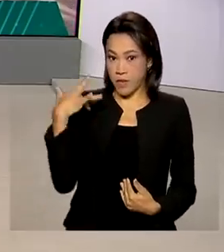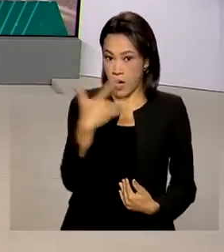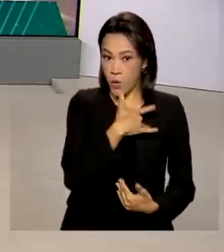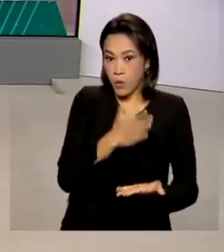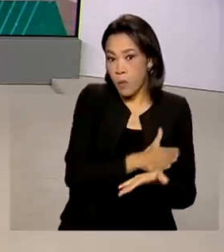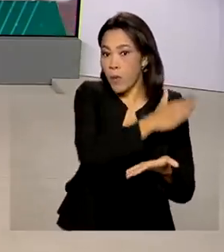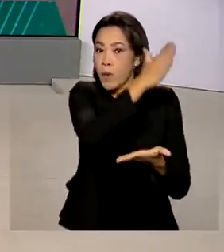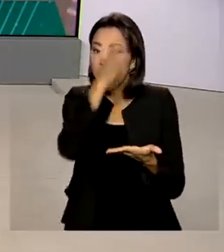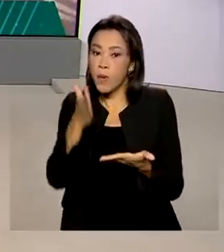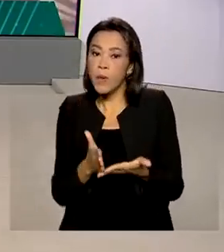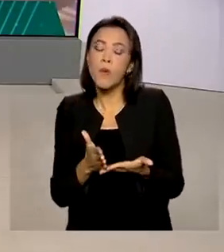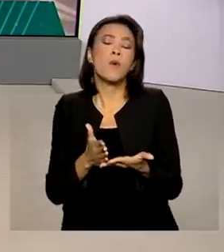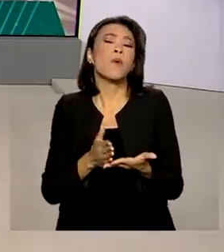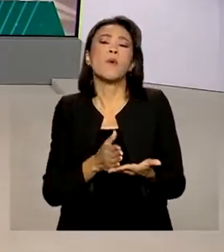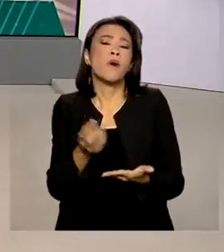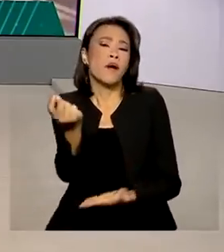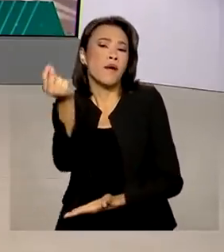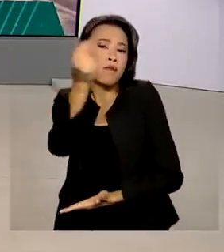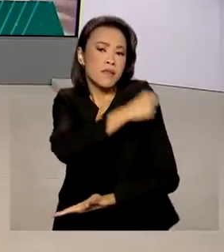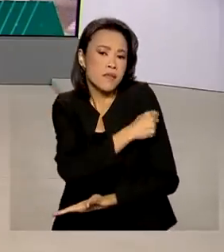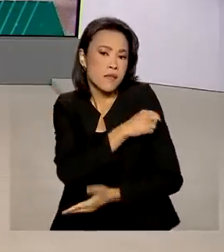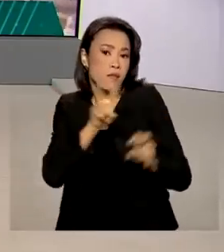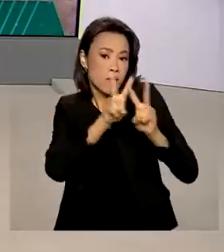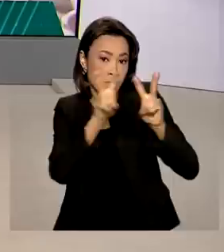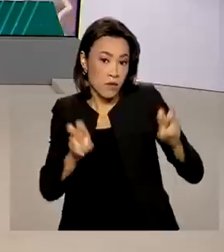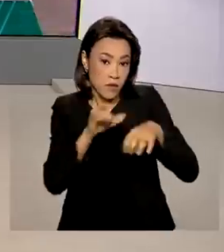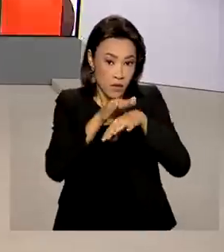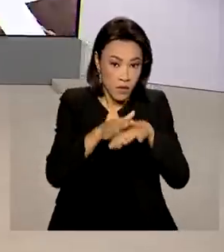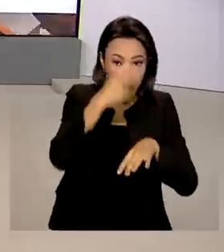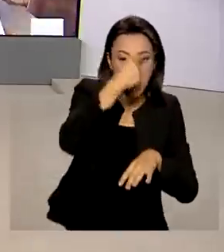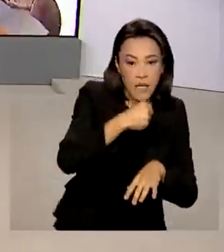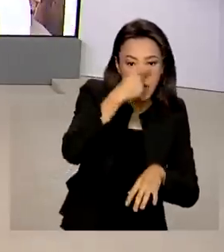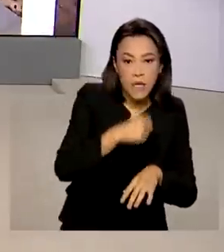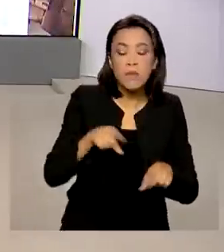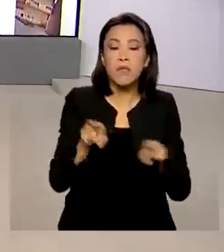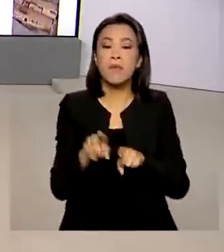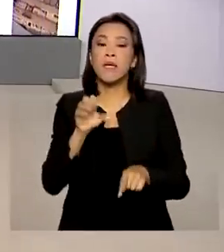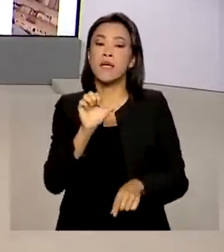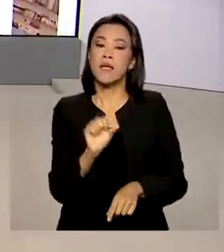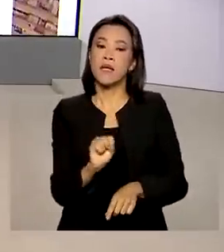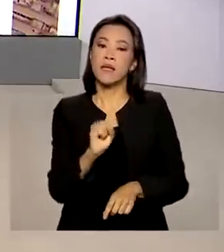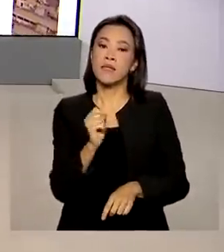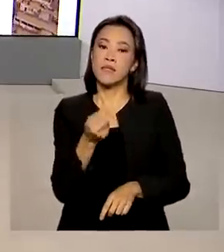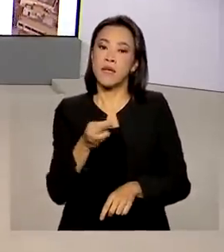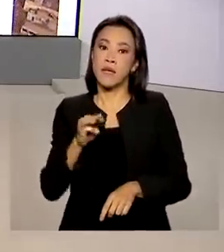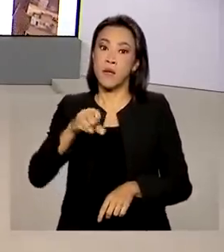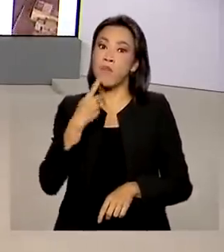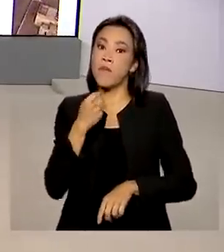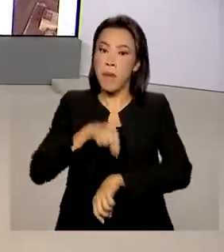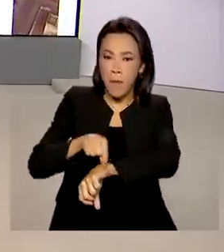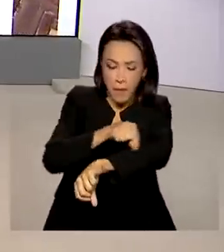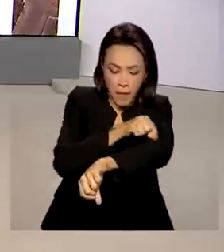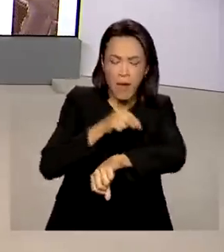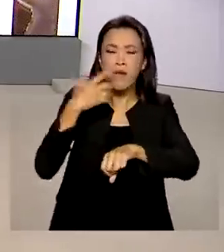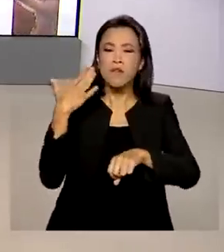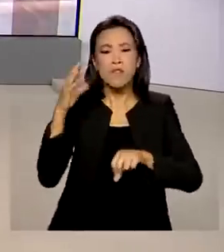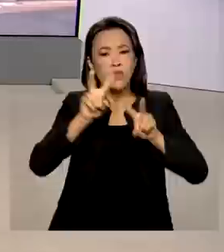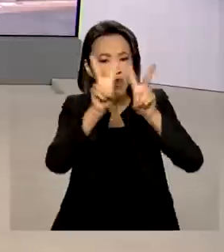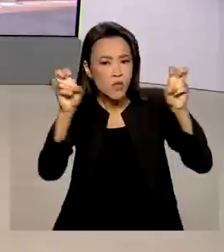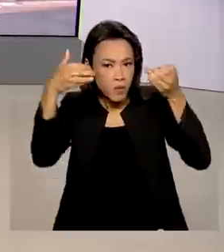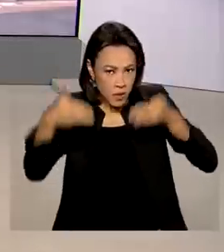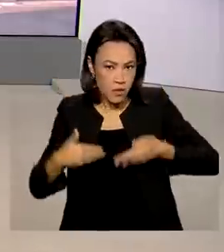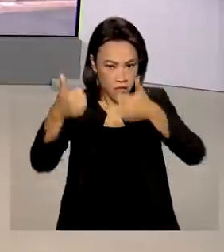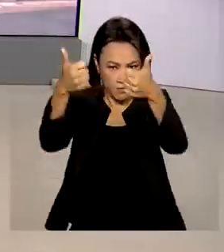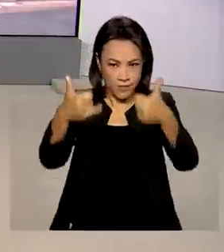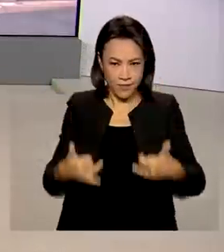campanha de vacinação contra a gripe, influenza e o sarampo para os grupos prioritários. Vamos saber os detalhes desse assunto com o repórter Glauco